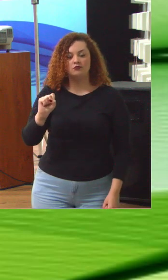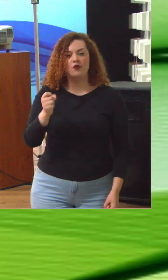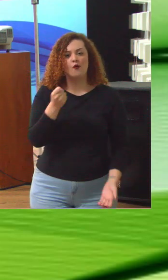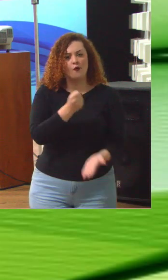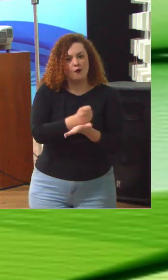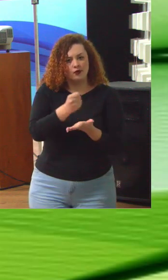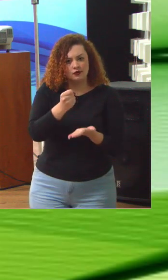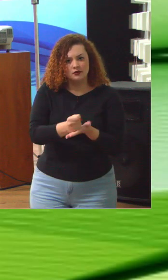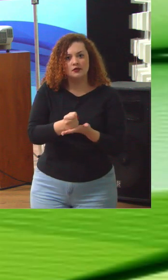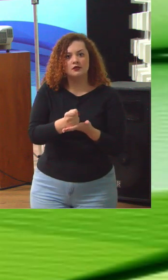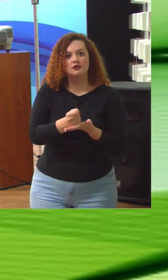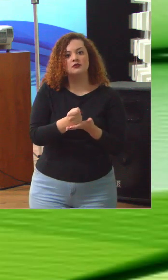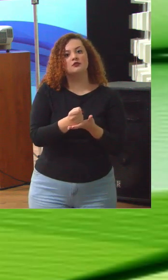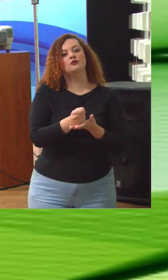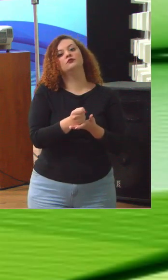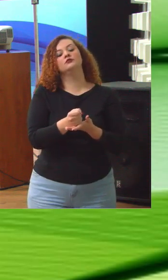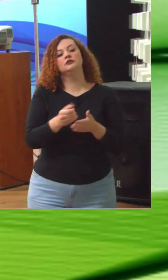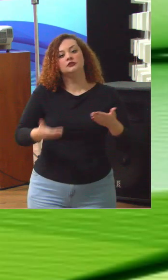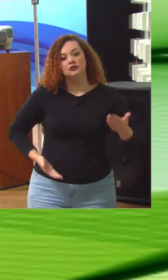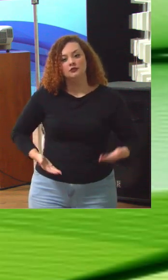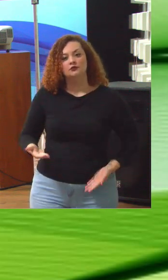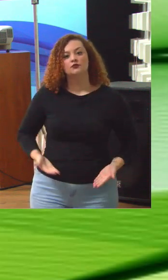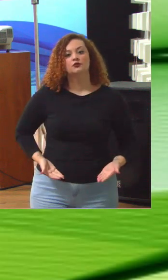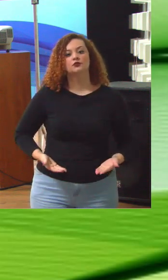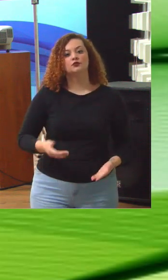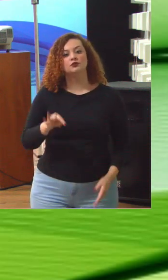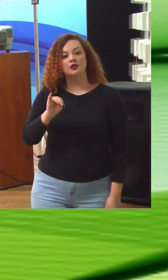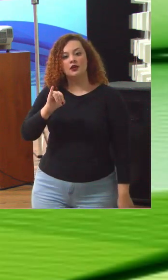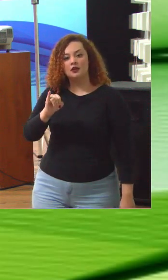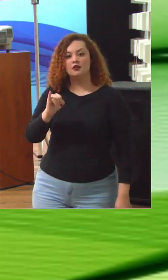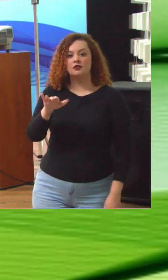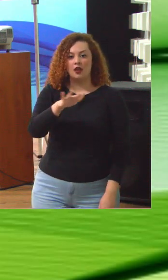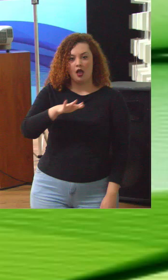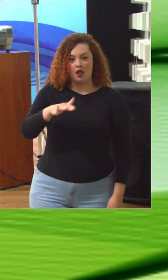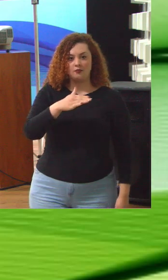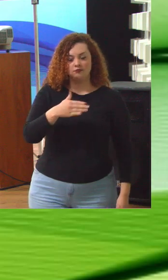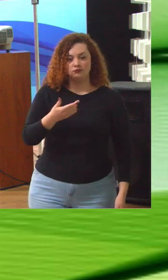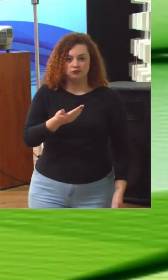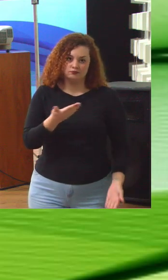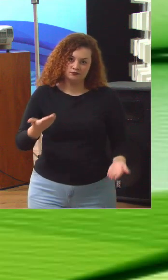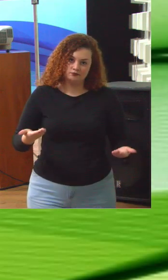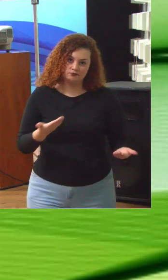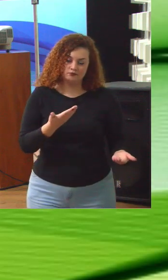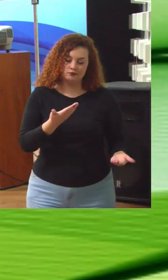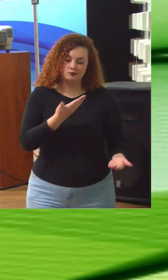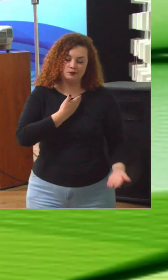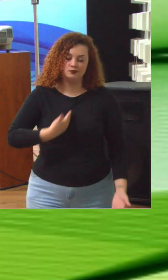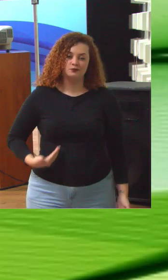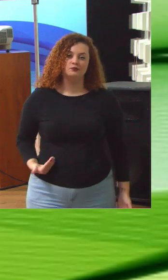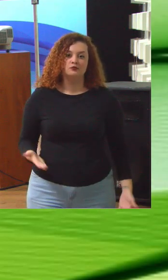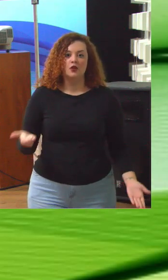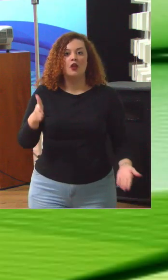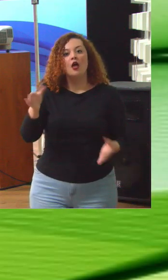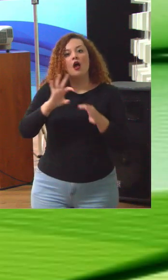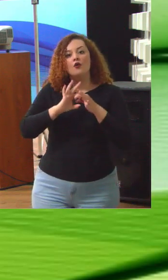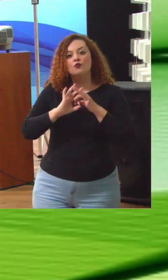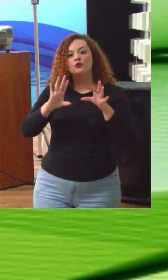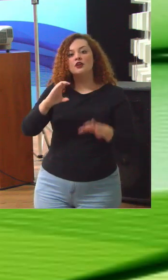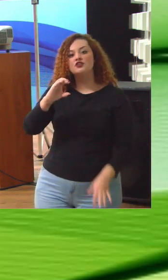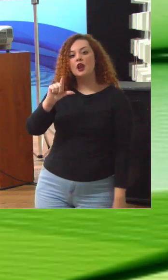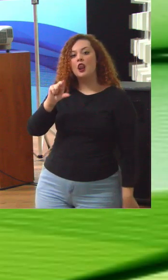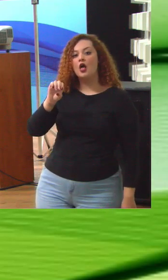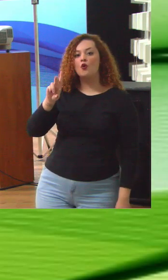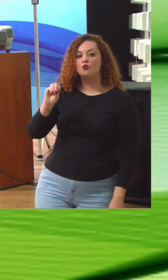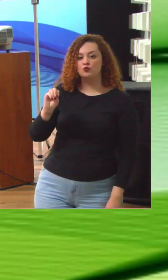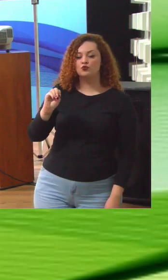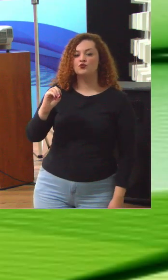serviços de TI no setor público. Convidado agora para ficar à vontade com a palavra o Sr. Cláudio Silva